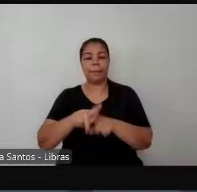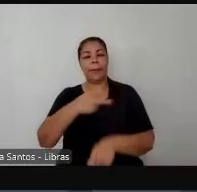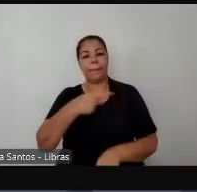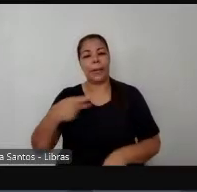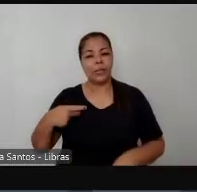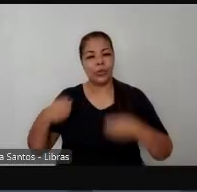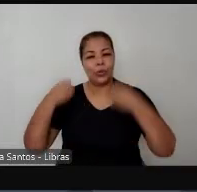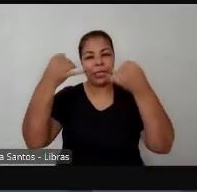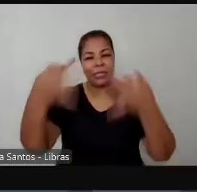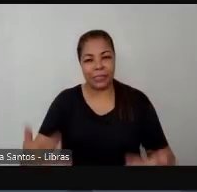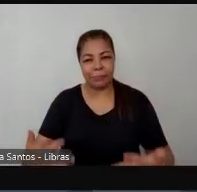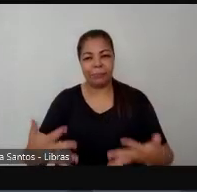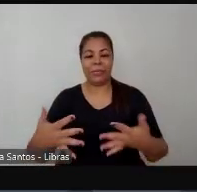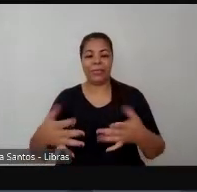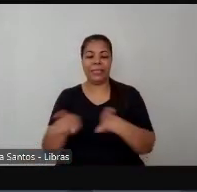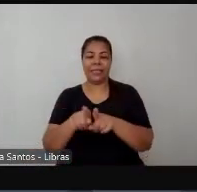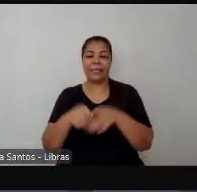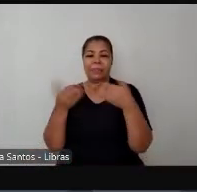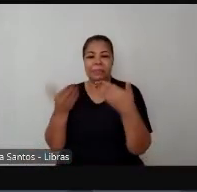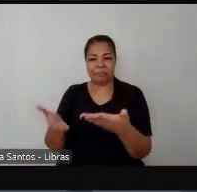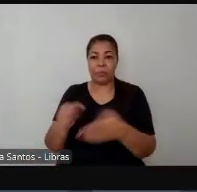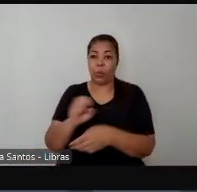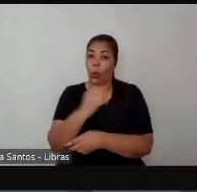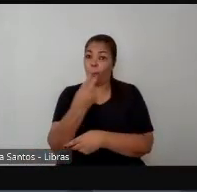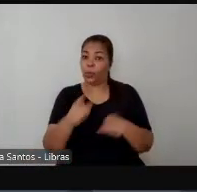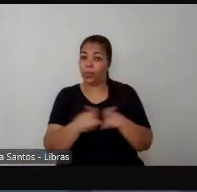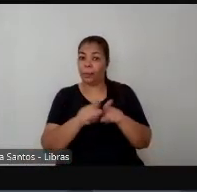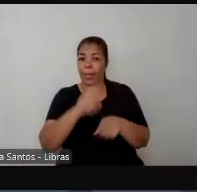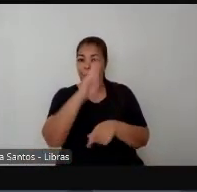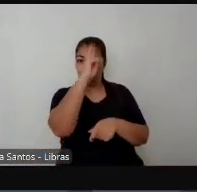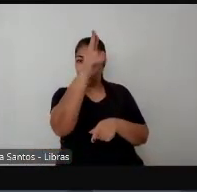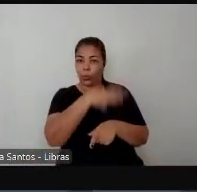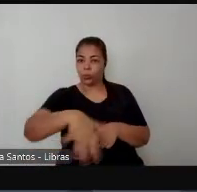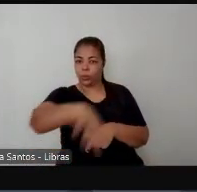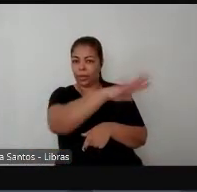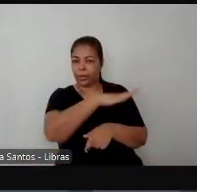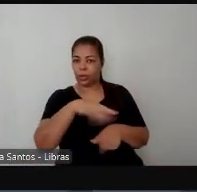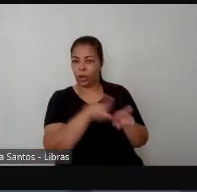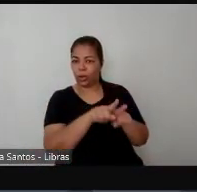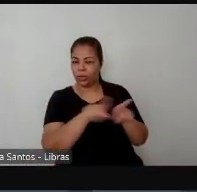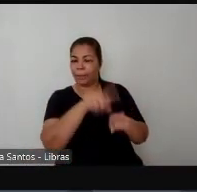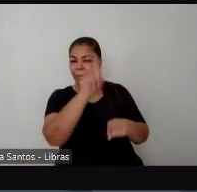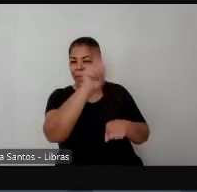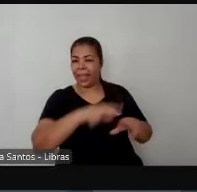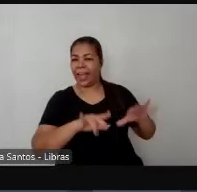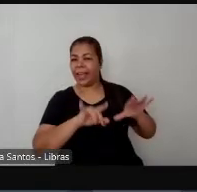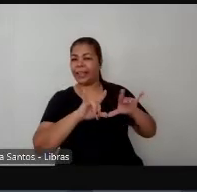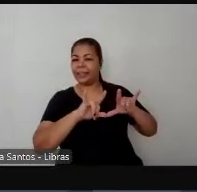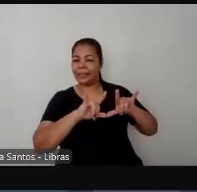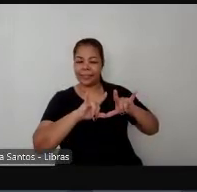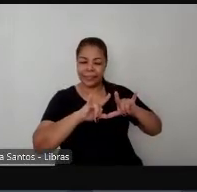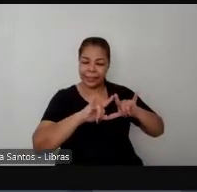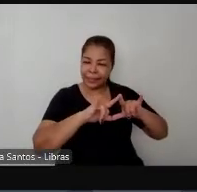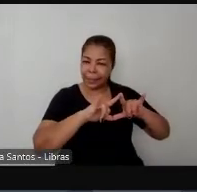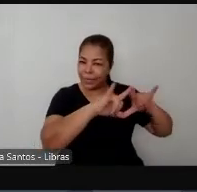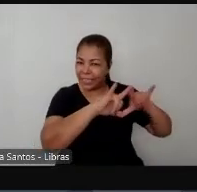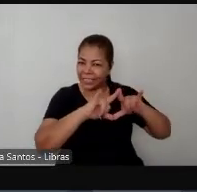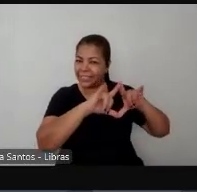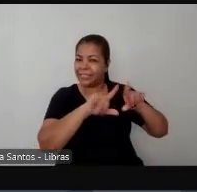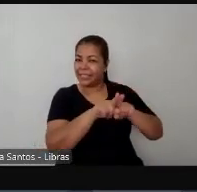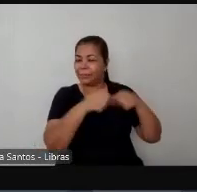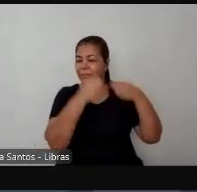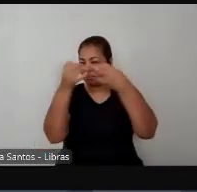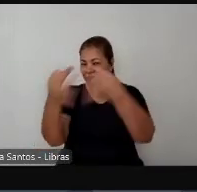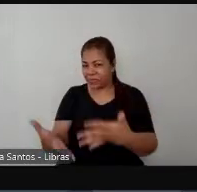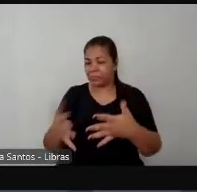dono do território ali seja miliciano ou traficante fala com ele sobre isso que ele está melhor porque as coisas são mais organizadas que o político de